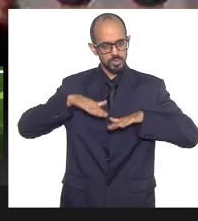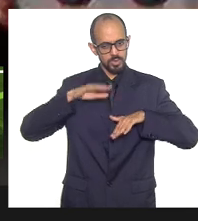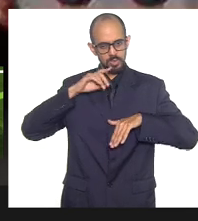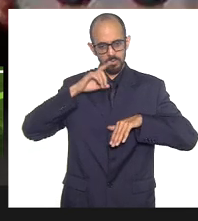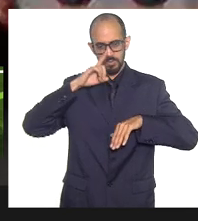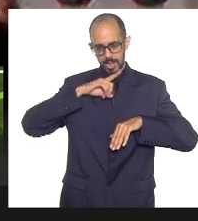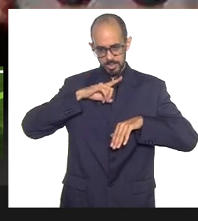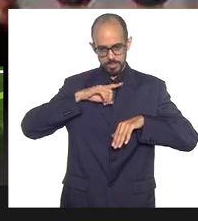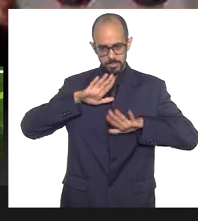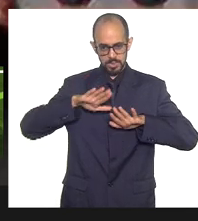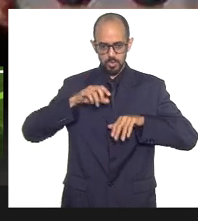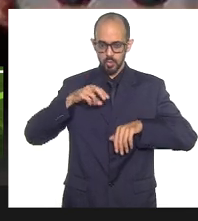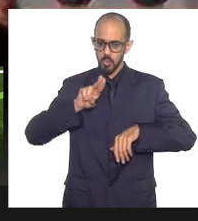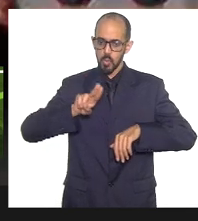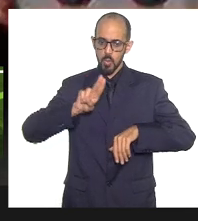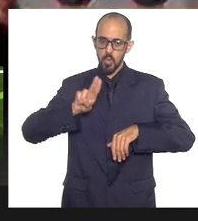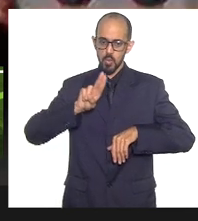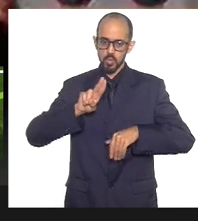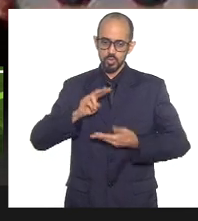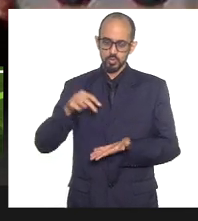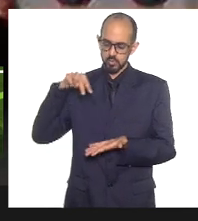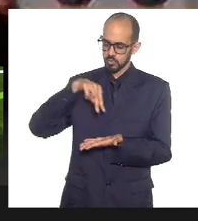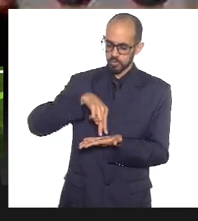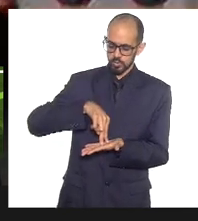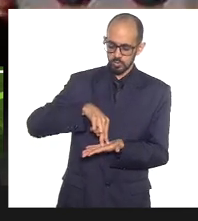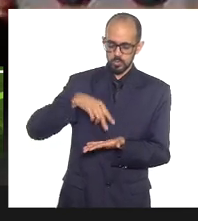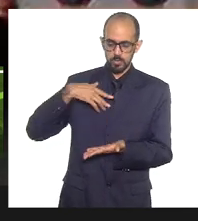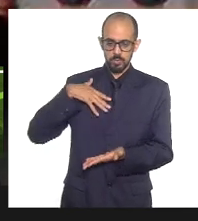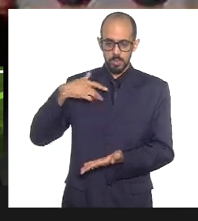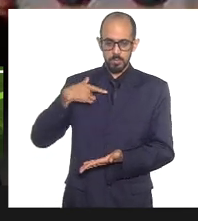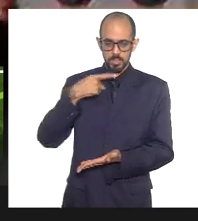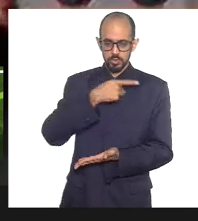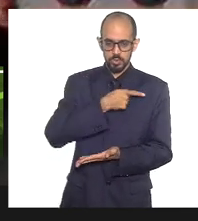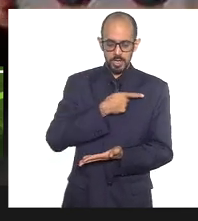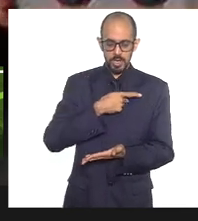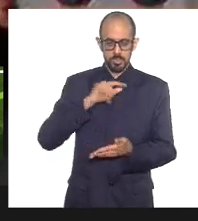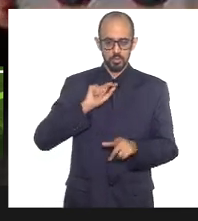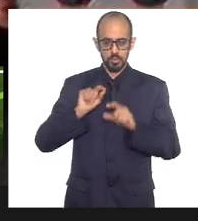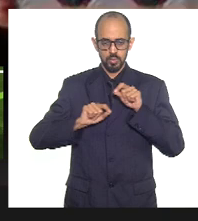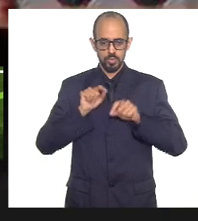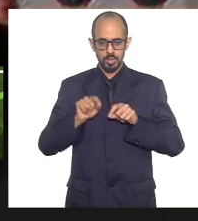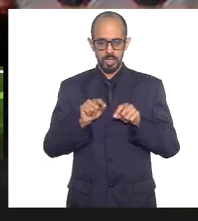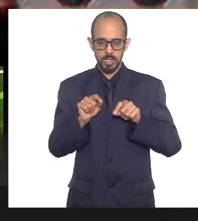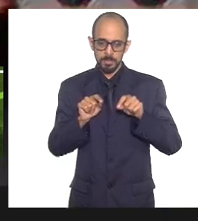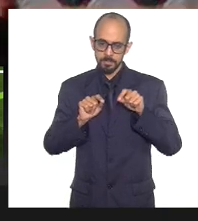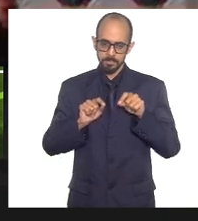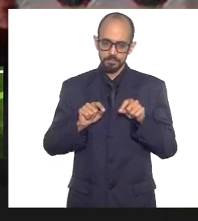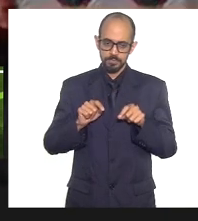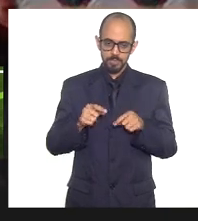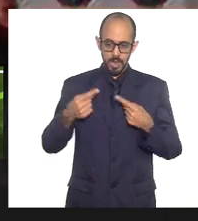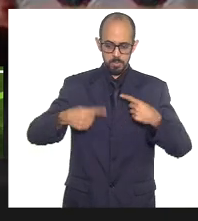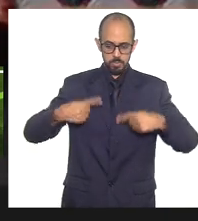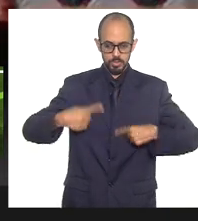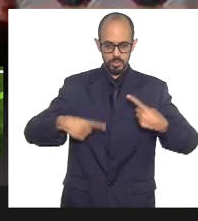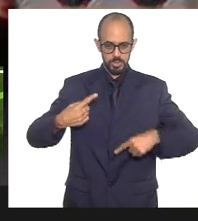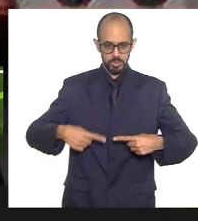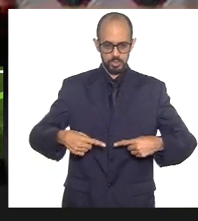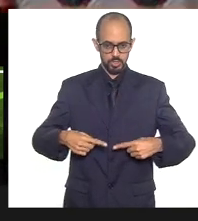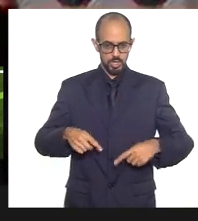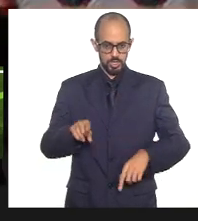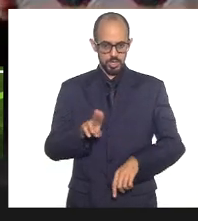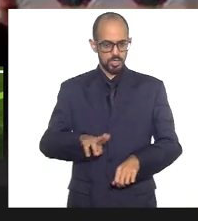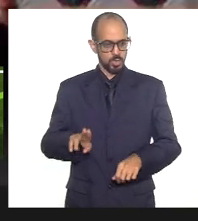lugar de profissão de fé e de exercício ministerial como linha política, mas linha